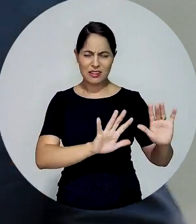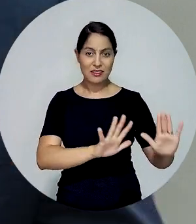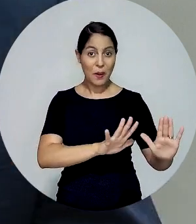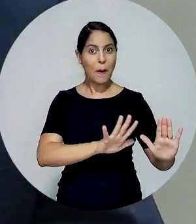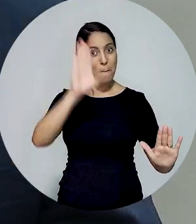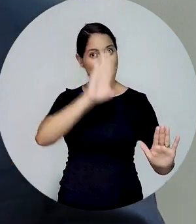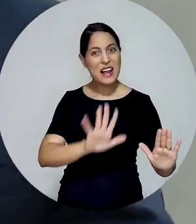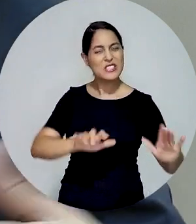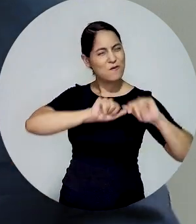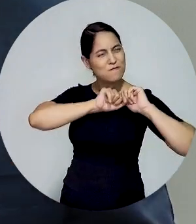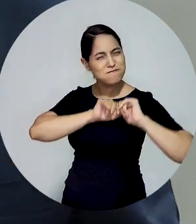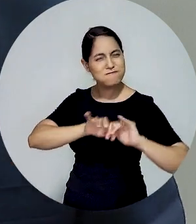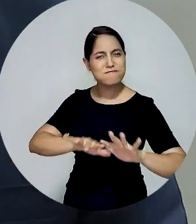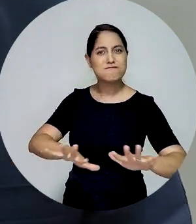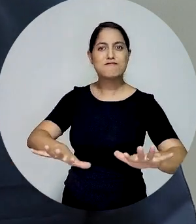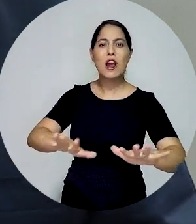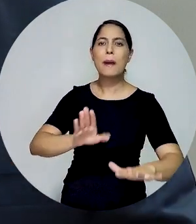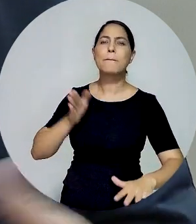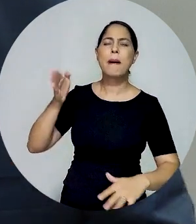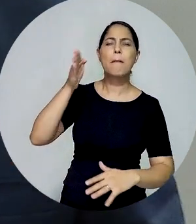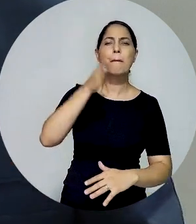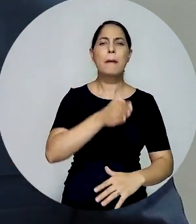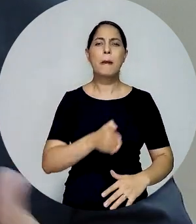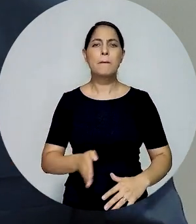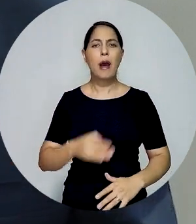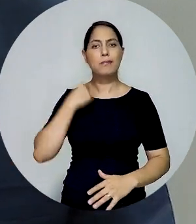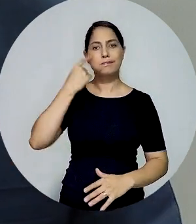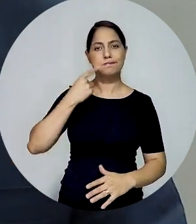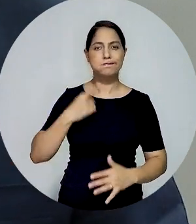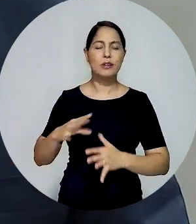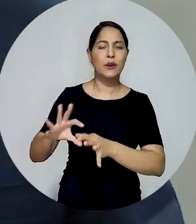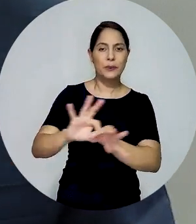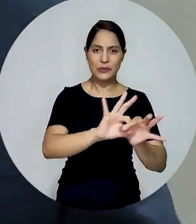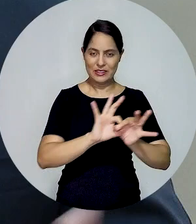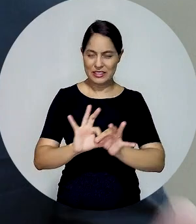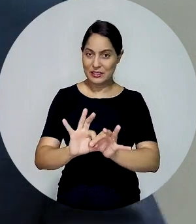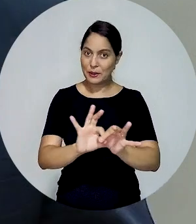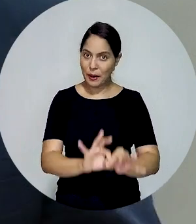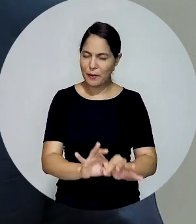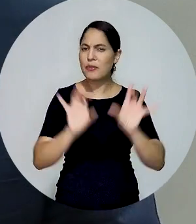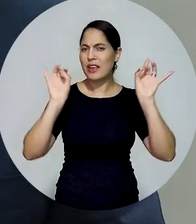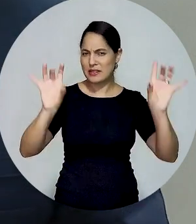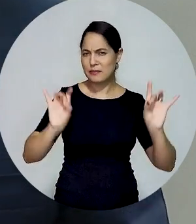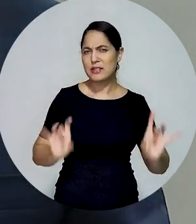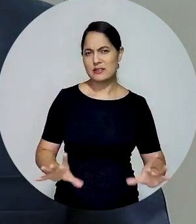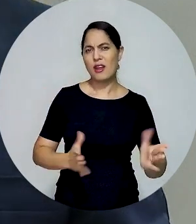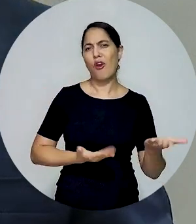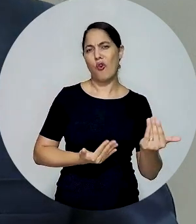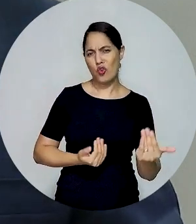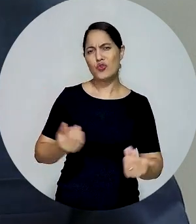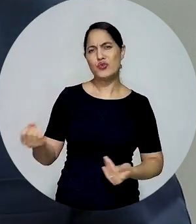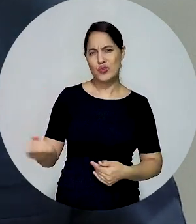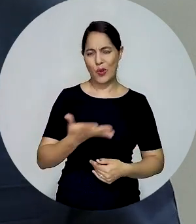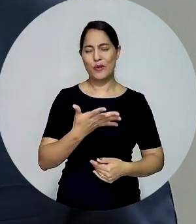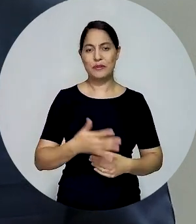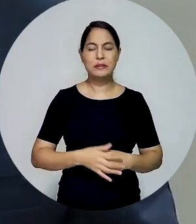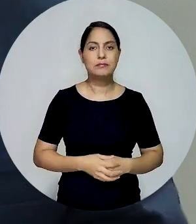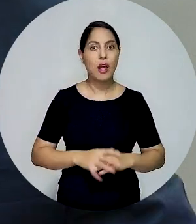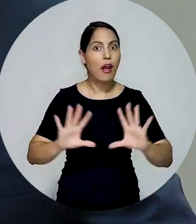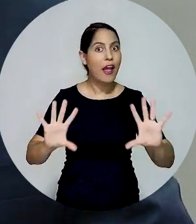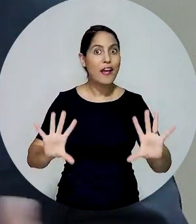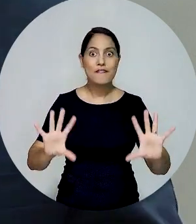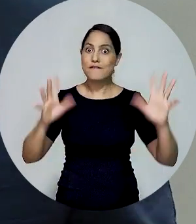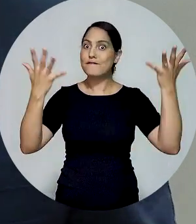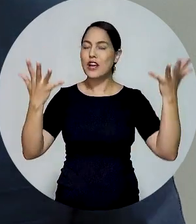Menos Brasília, mais Brasil, circulando e se aproximando da advocacia, especialmente a jovem advocacia. E, enfim,